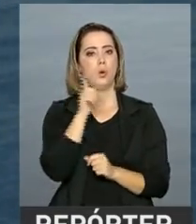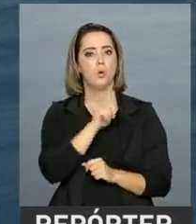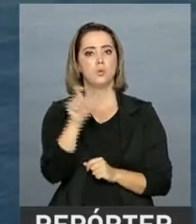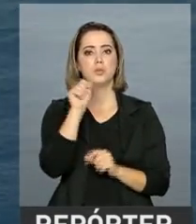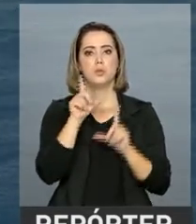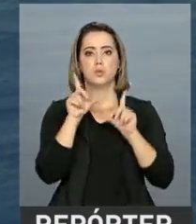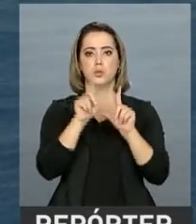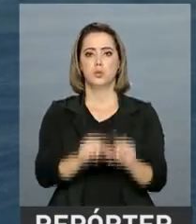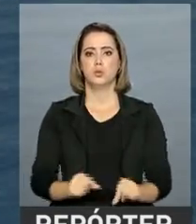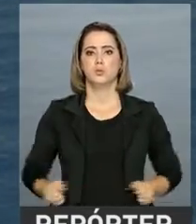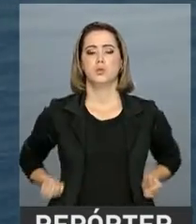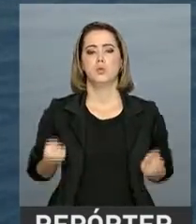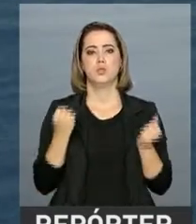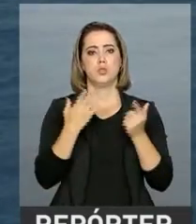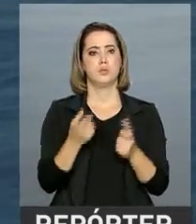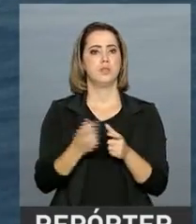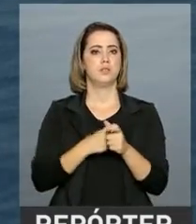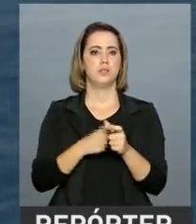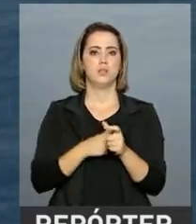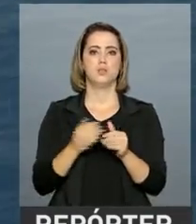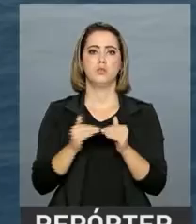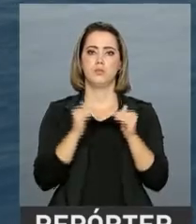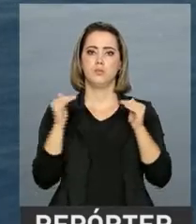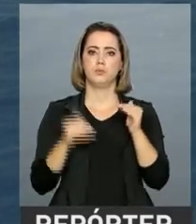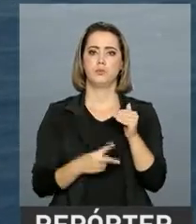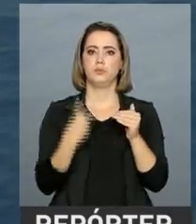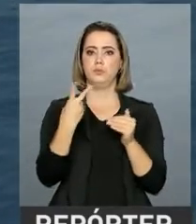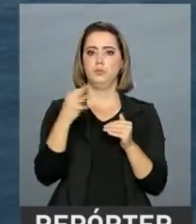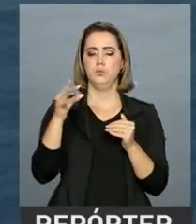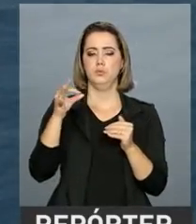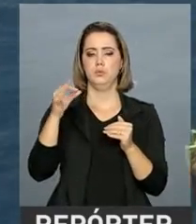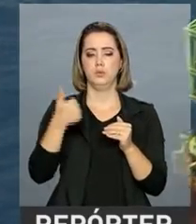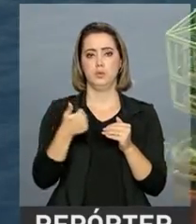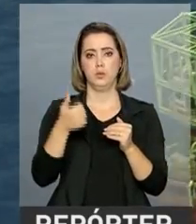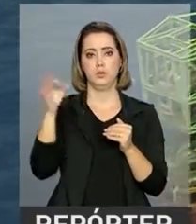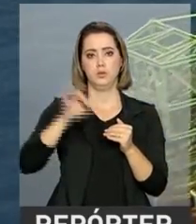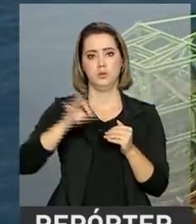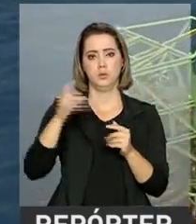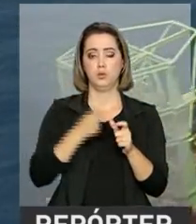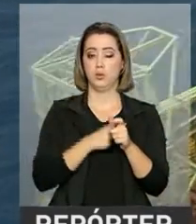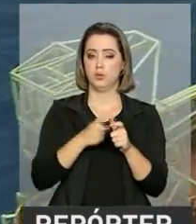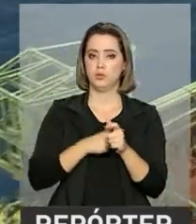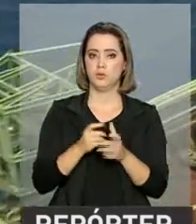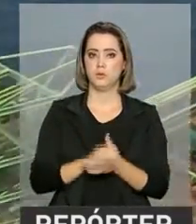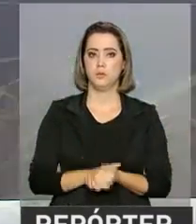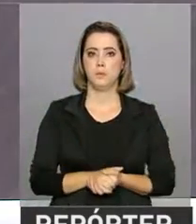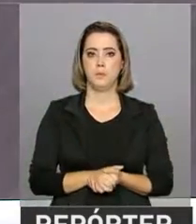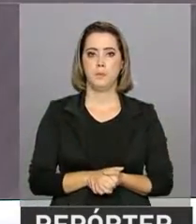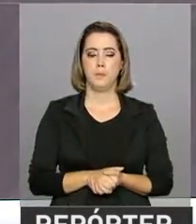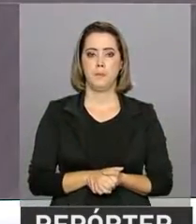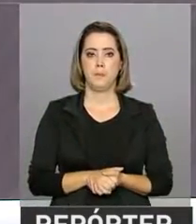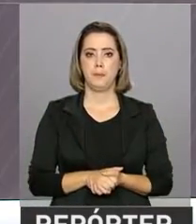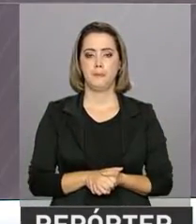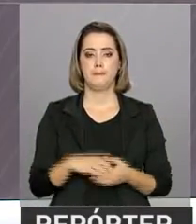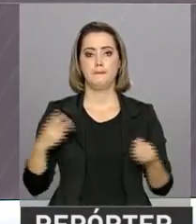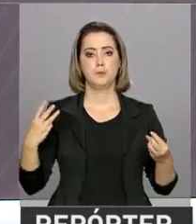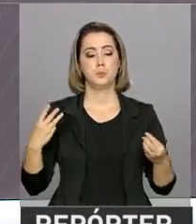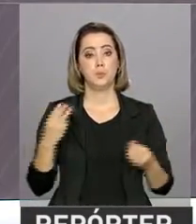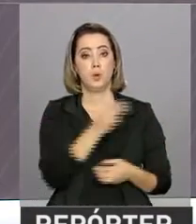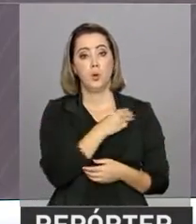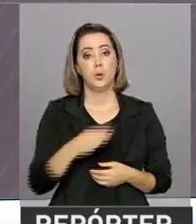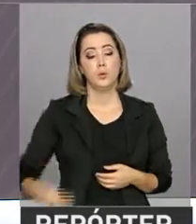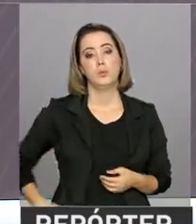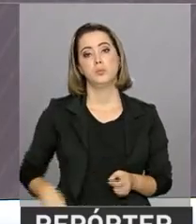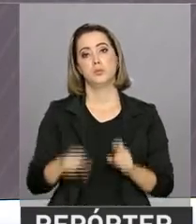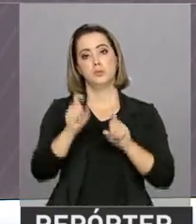despesas e o endividamento, com queda de 21% nas dívidas. E o ministro da